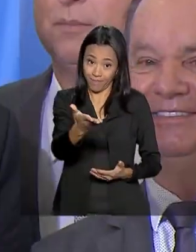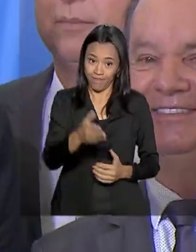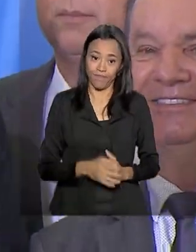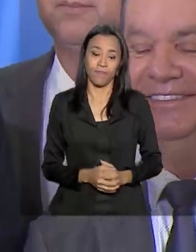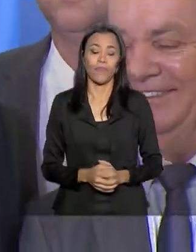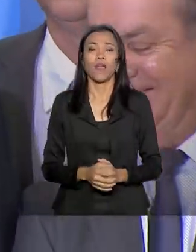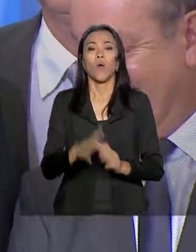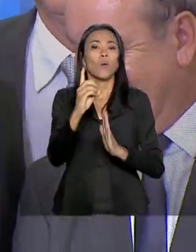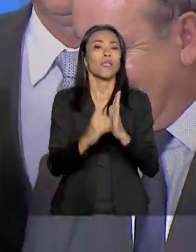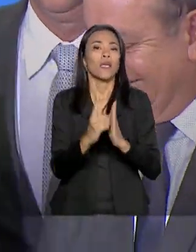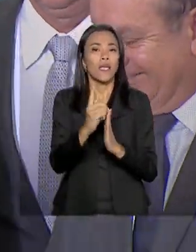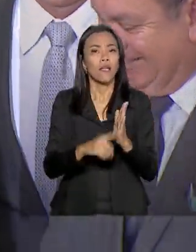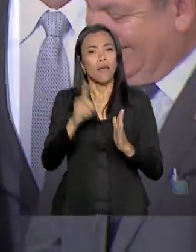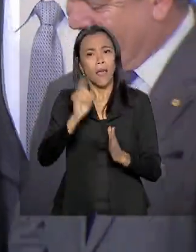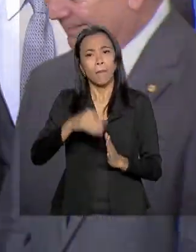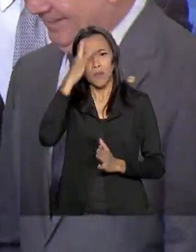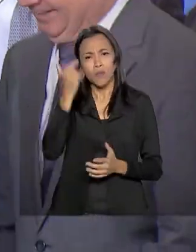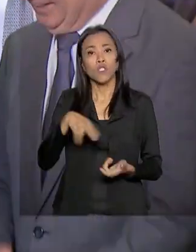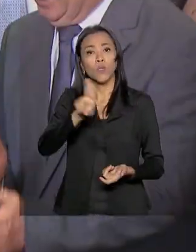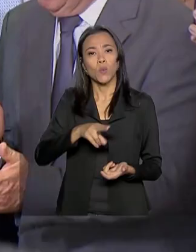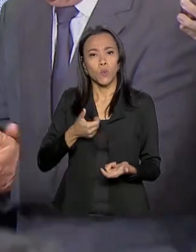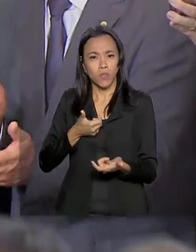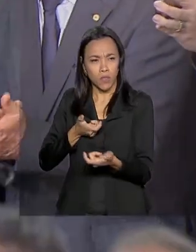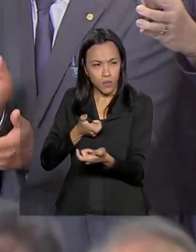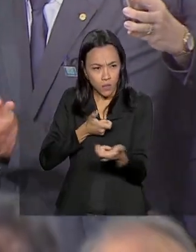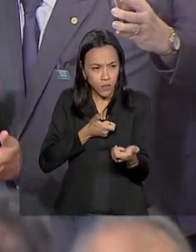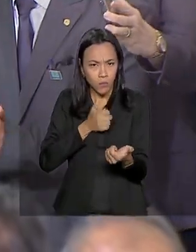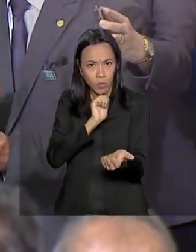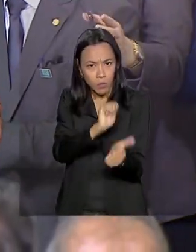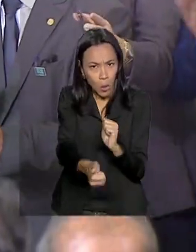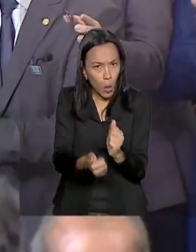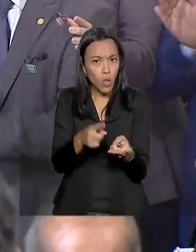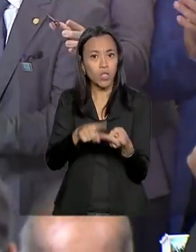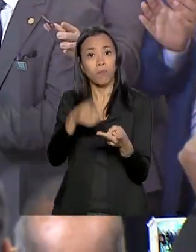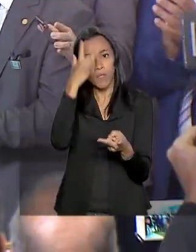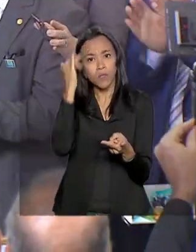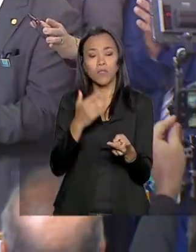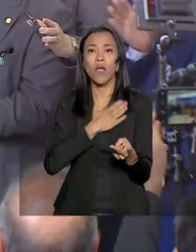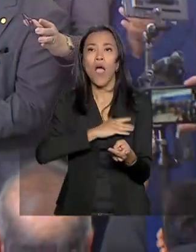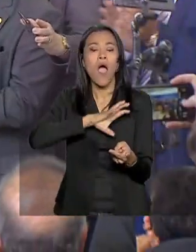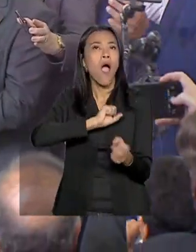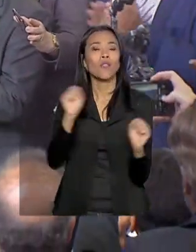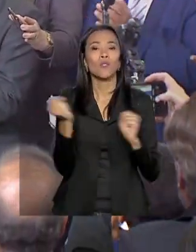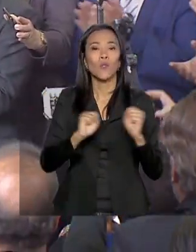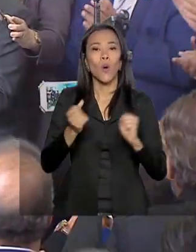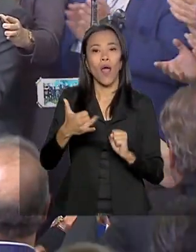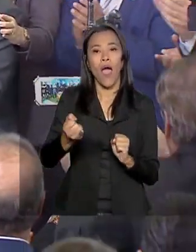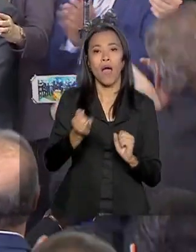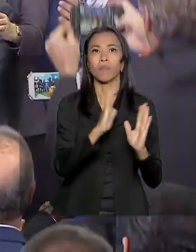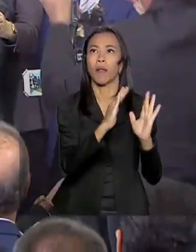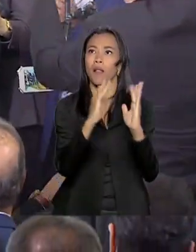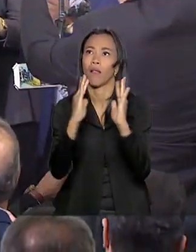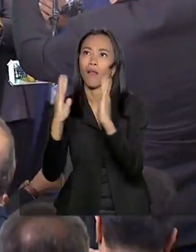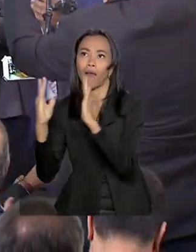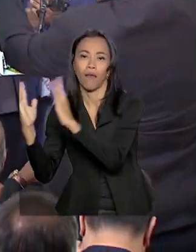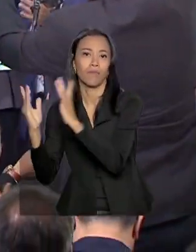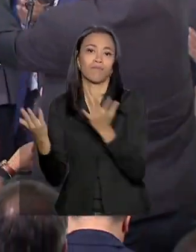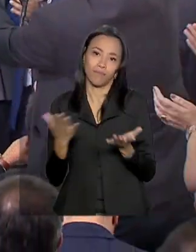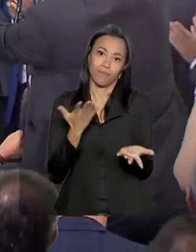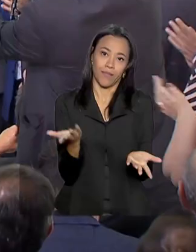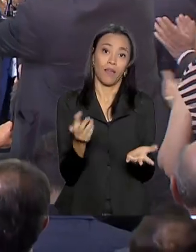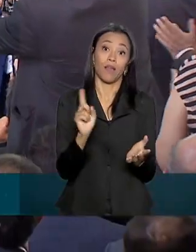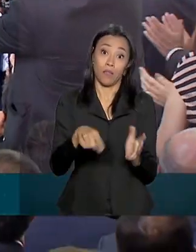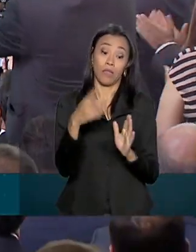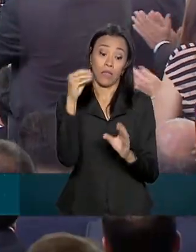decreto é voltado a caçadores, atiradores esportivos e colecionadores de armas, chamados de CACs. O texto